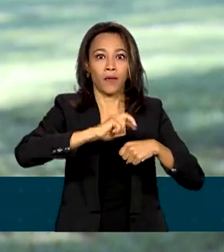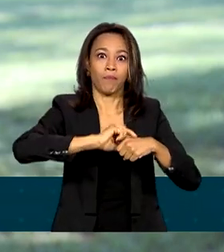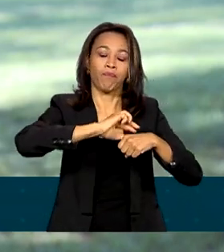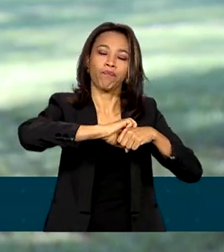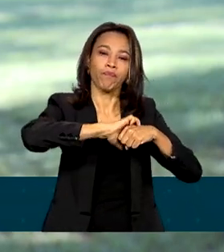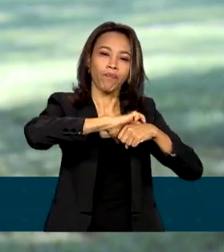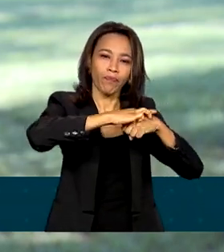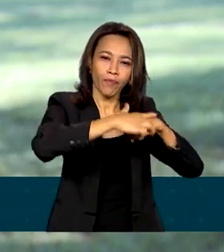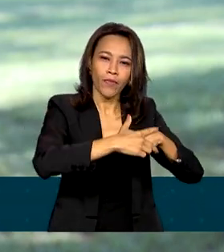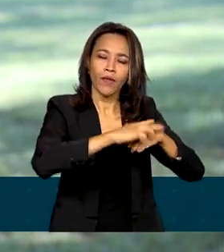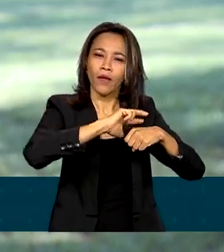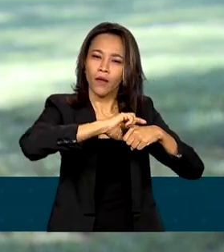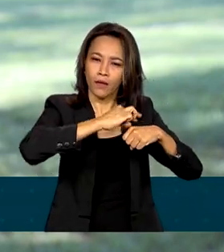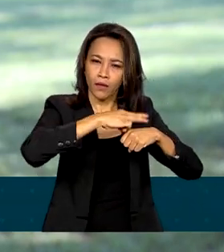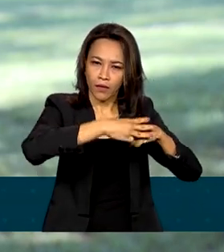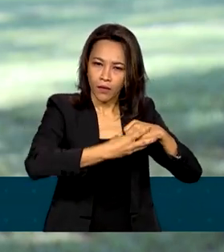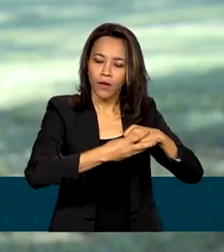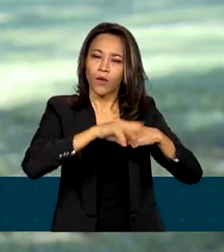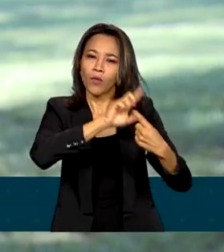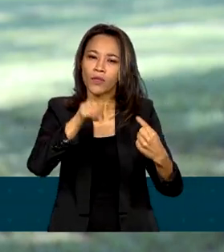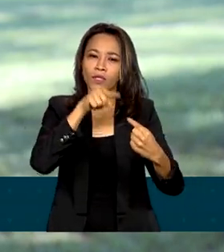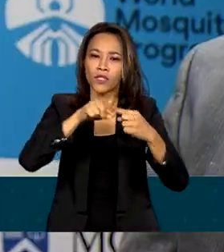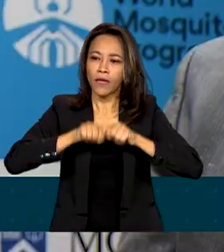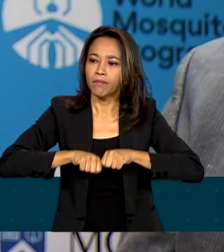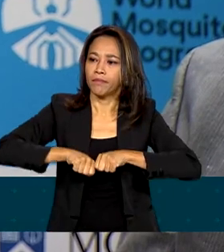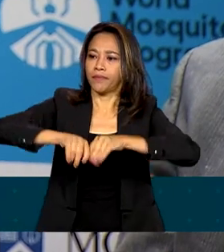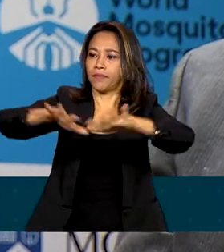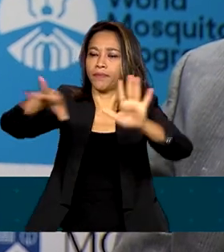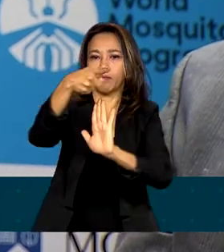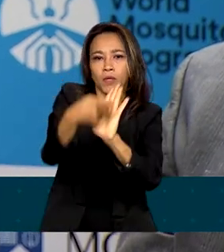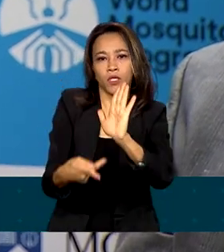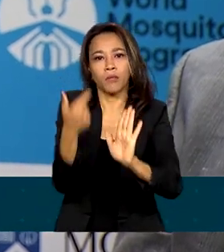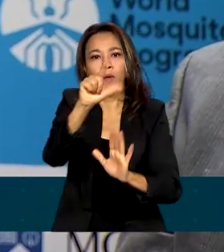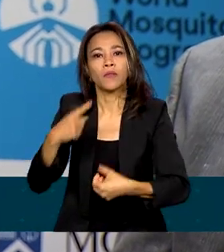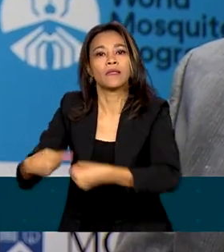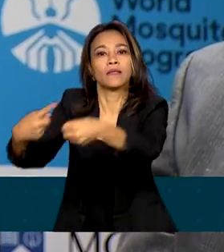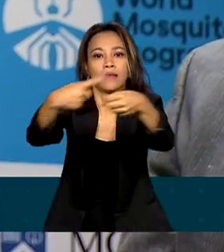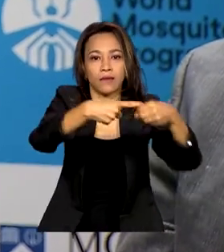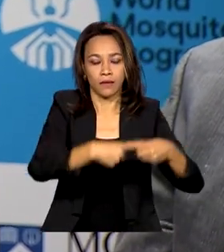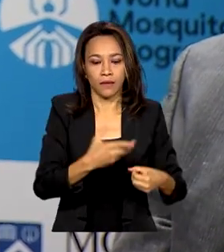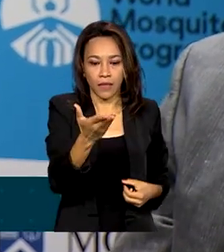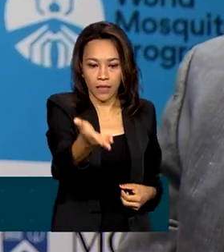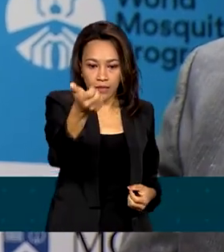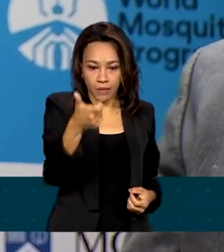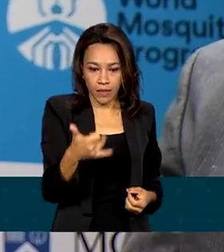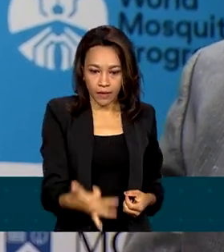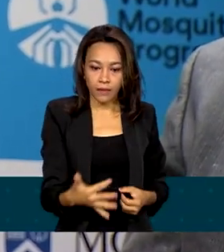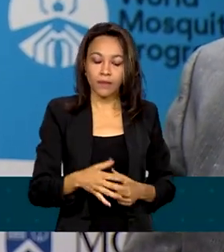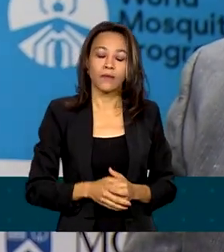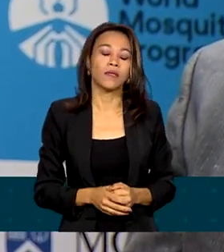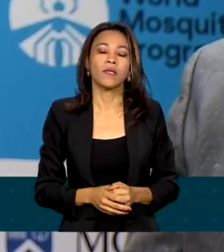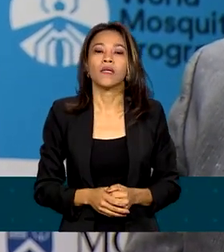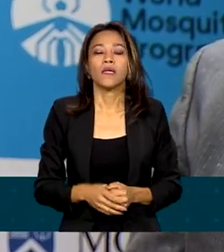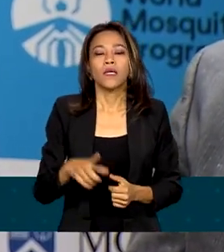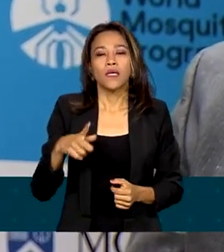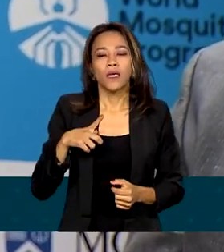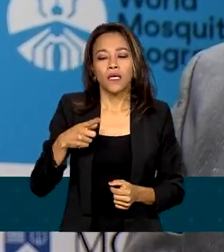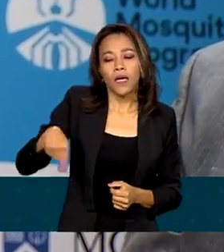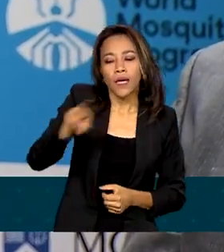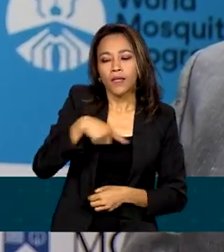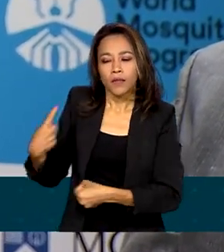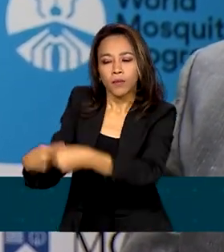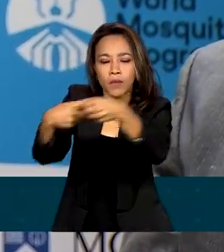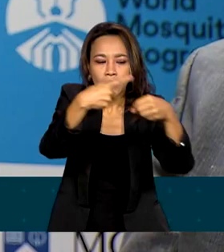é expandir o projeto para outros municípios. Passa a ter uma escala maior, fazendo com que municípios,